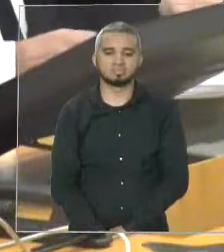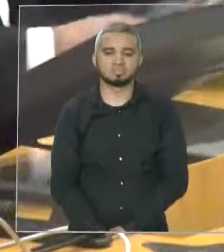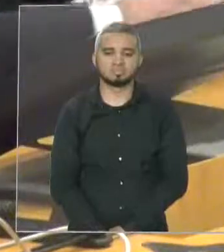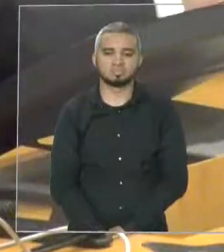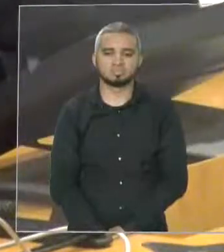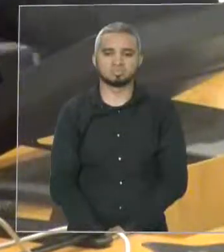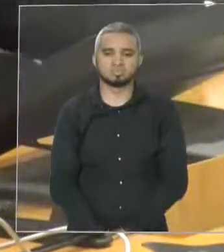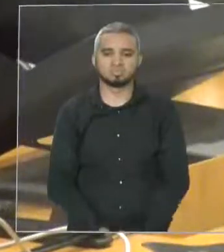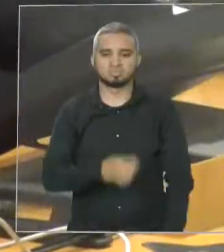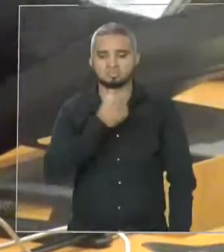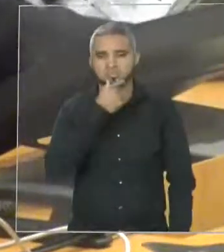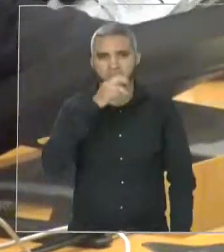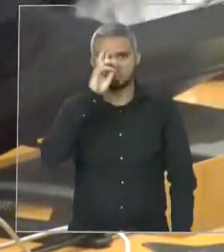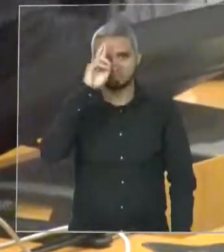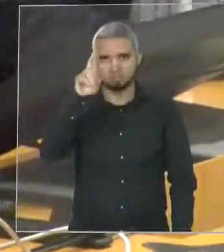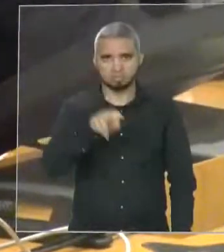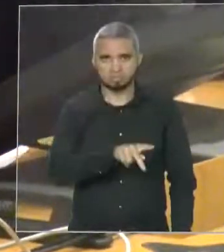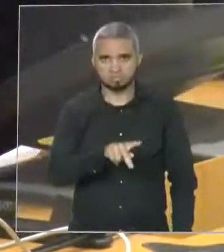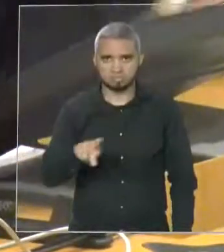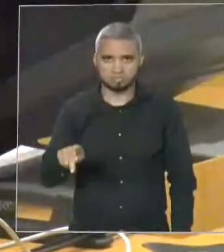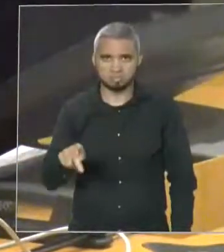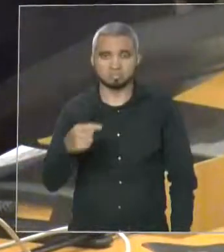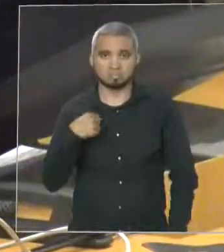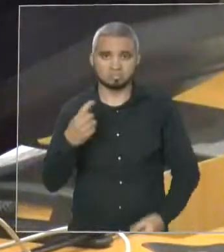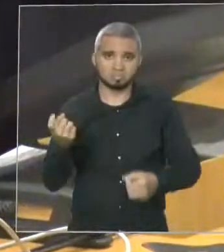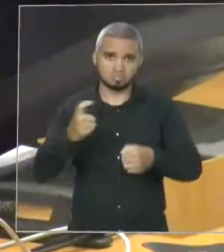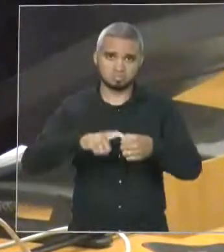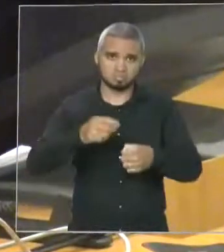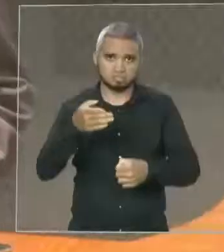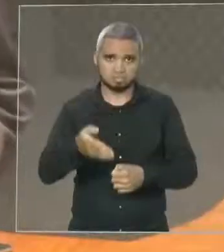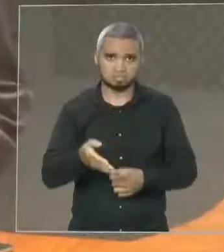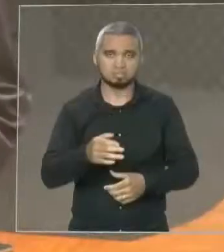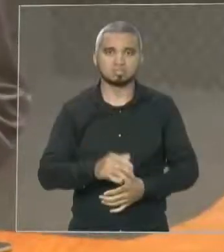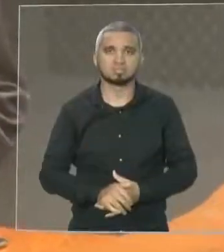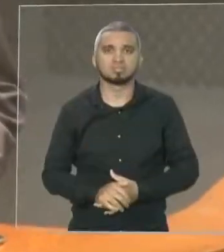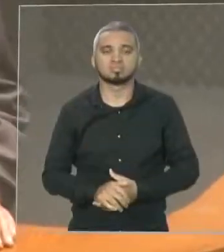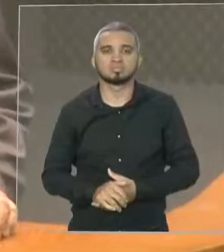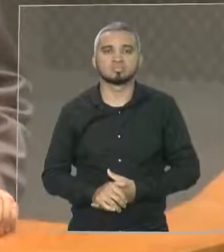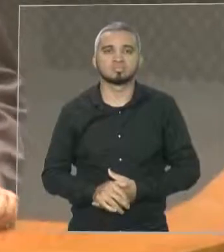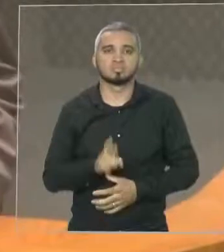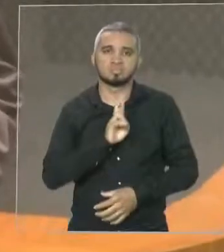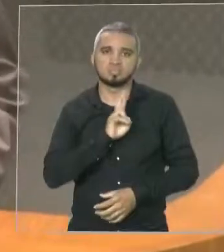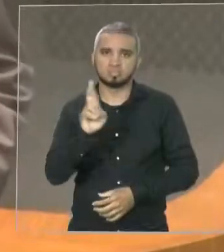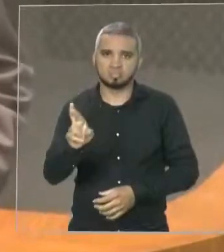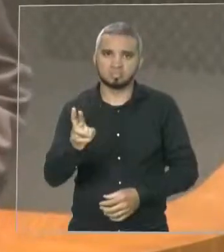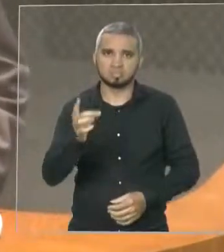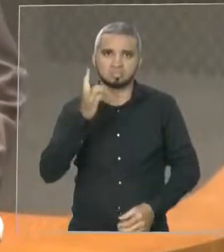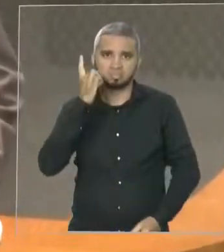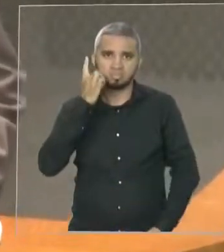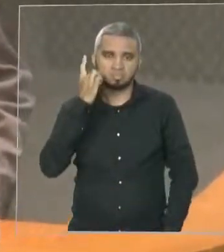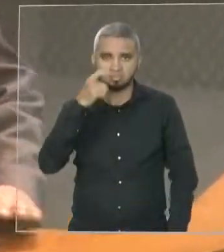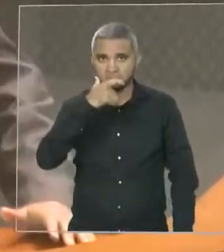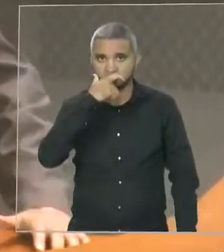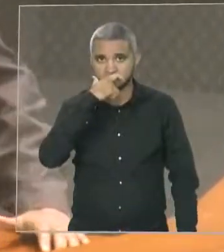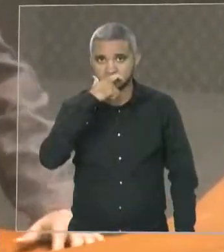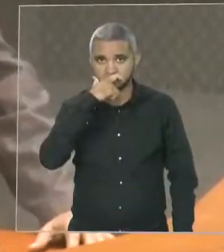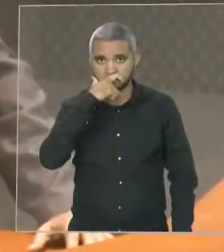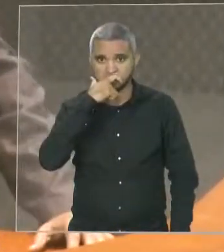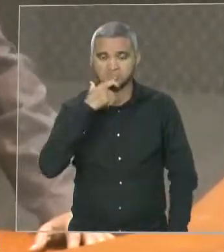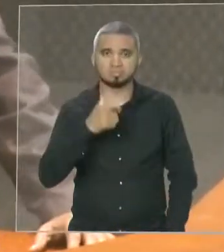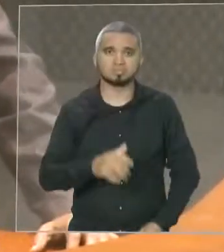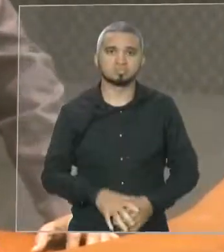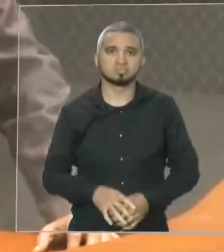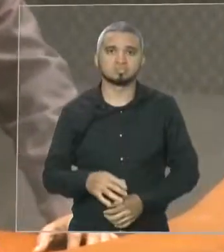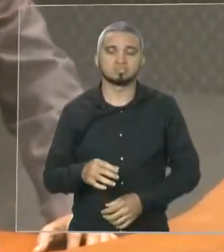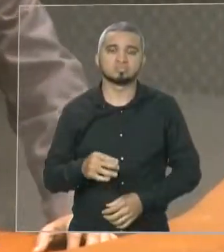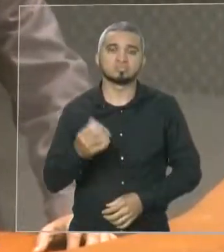Senhor presidente, eu retomo a tribuna em razão das colocações do deputado César Pires que rebateu aqui tanto a mim